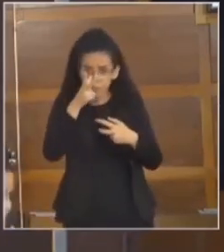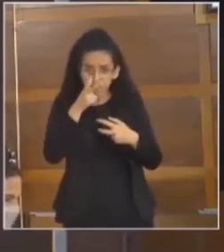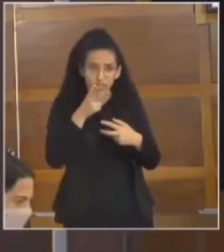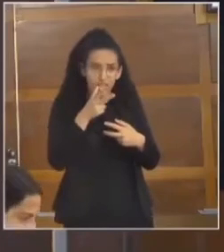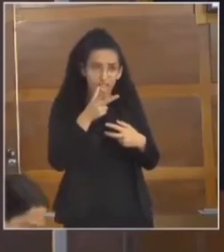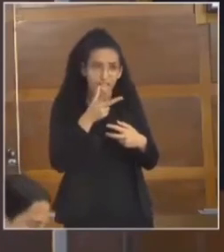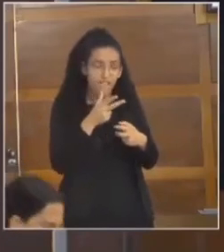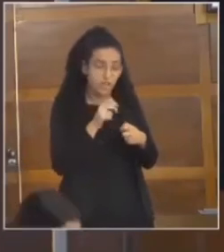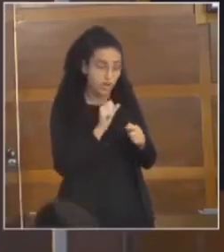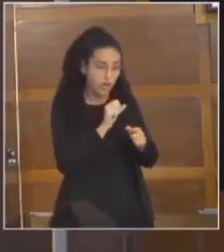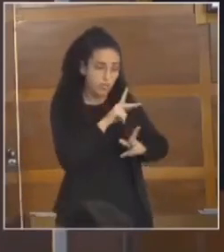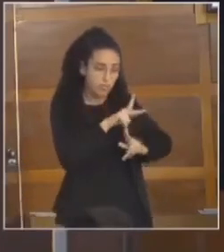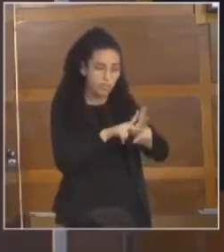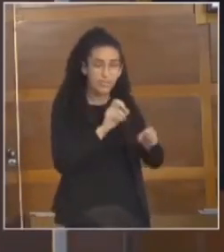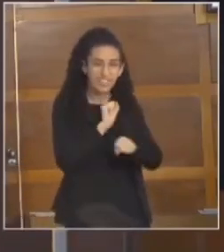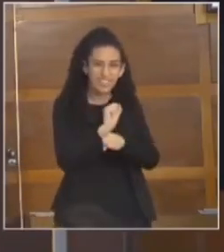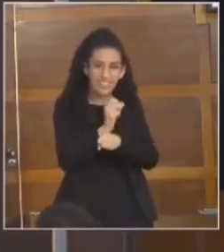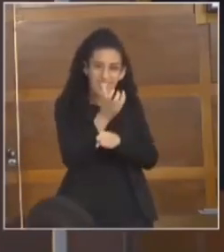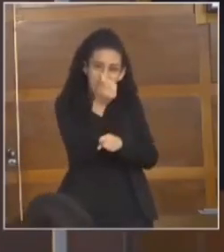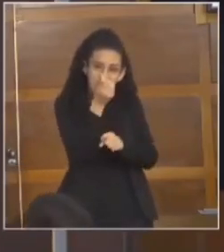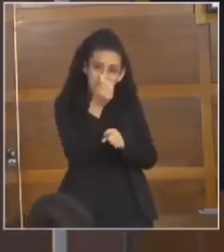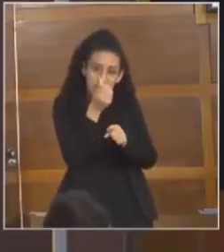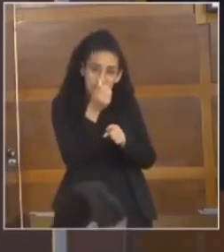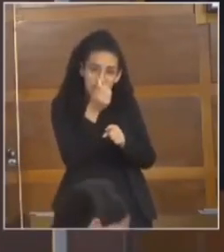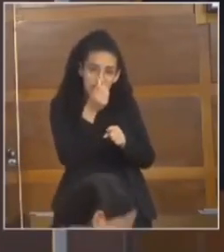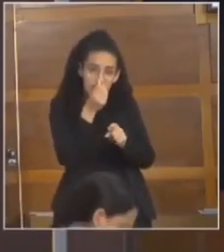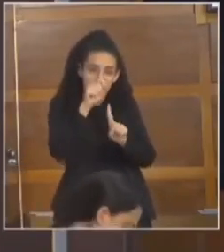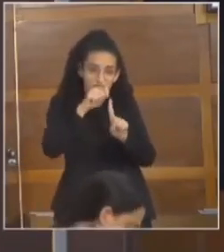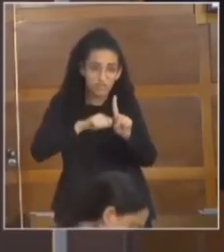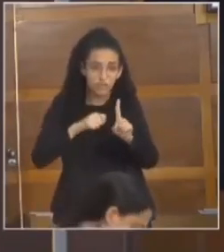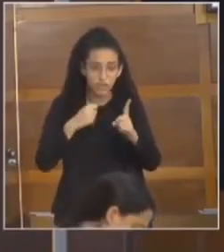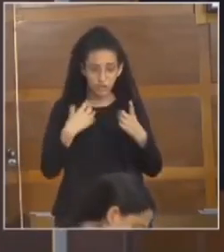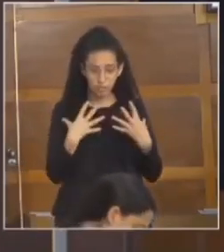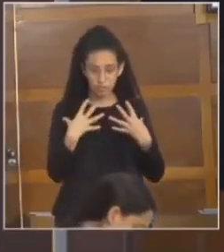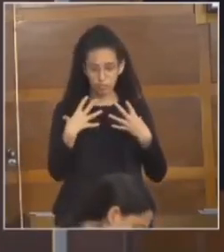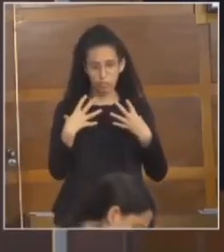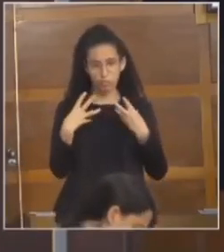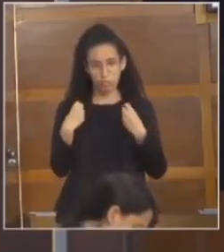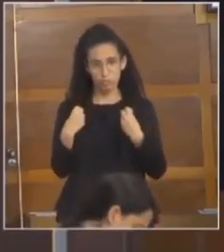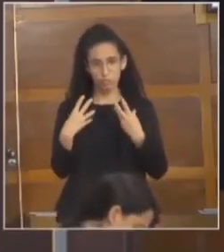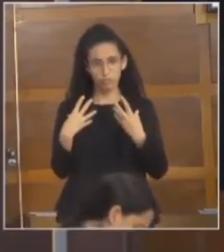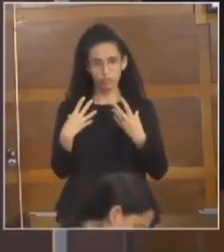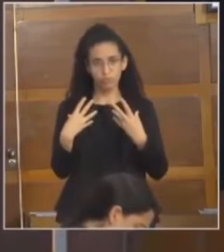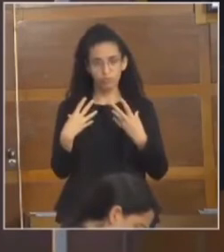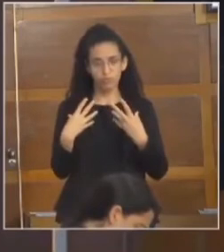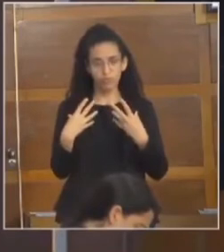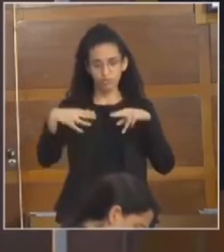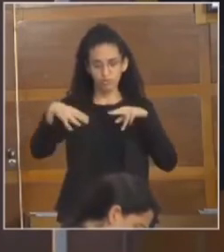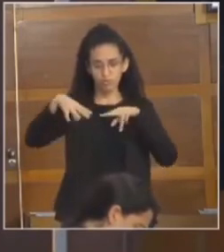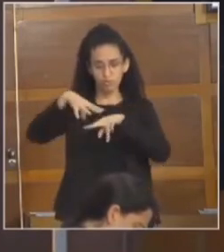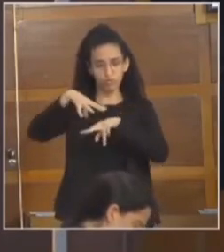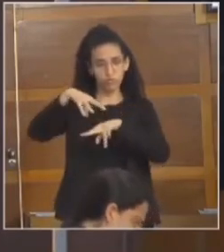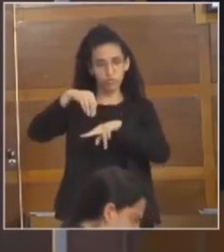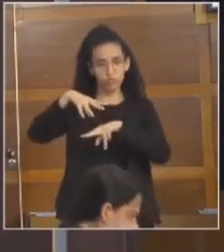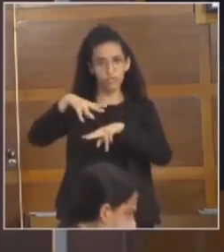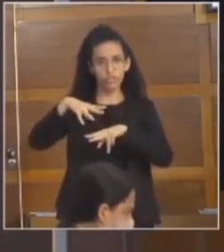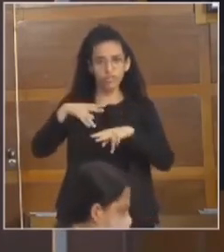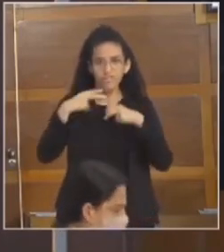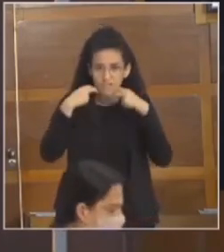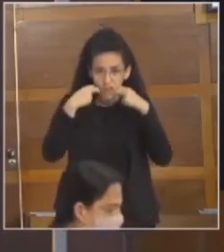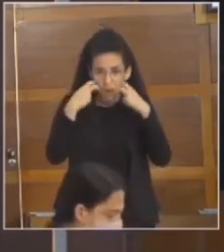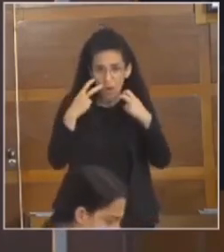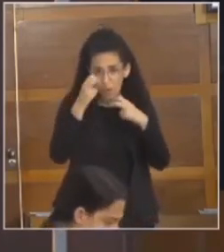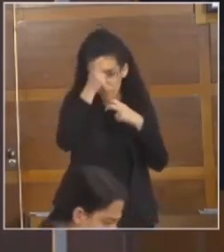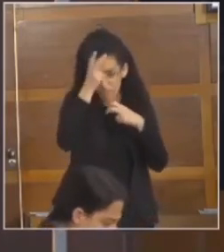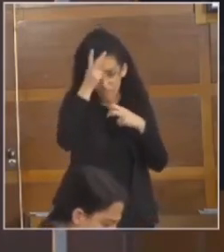população esperar seis meses por uma simples ultrassonografia. Covardia é o prefeito Fernando Jordão fazer